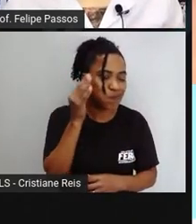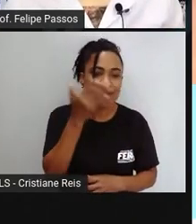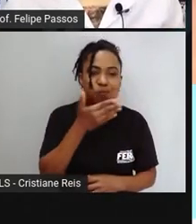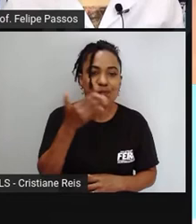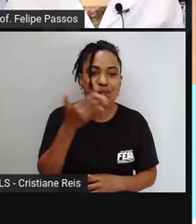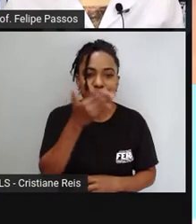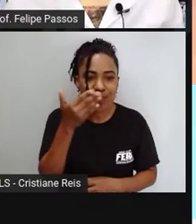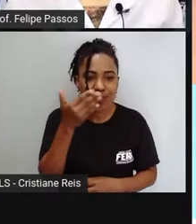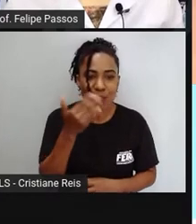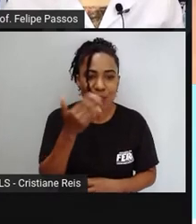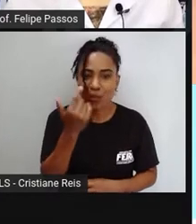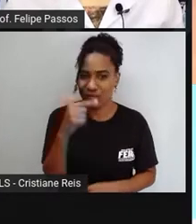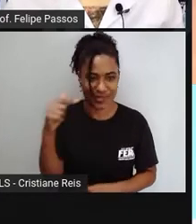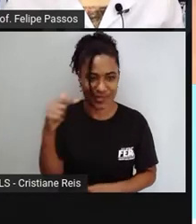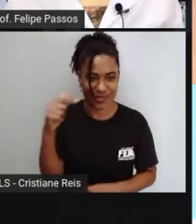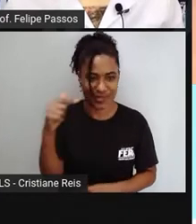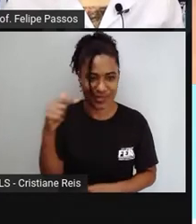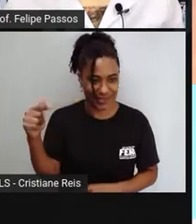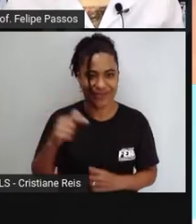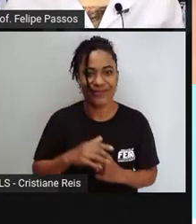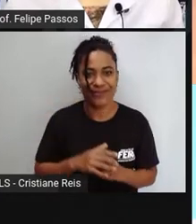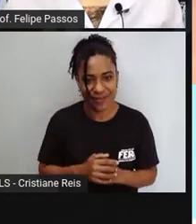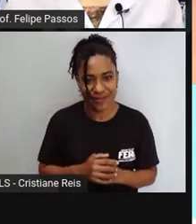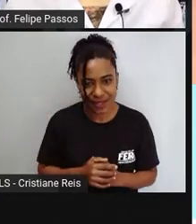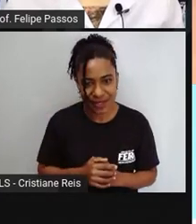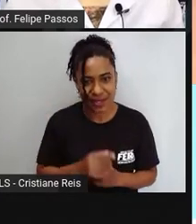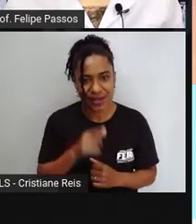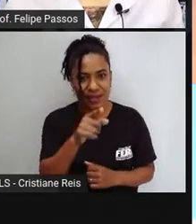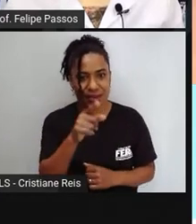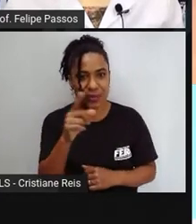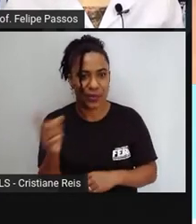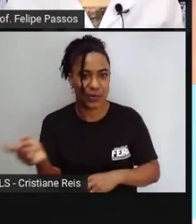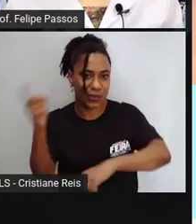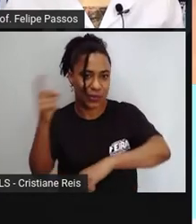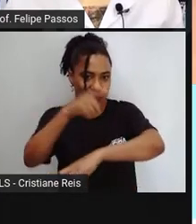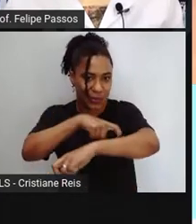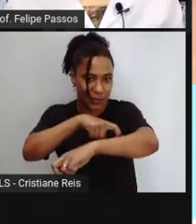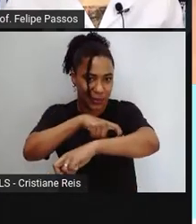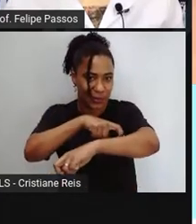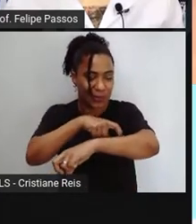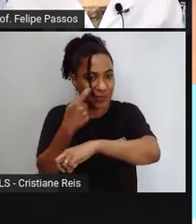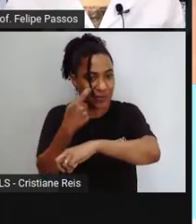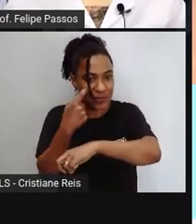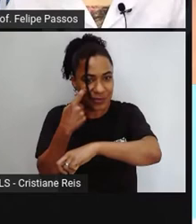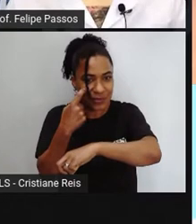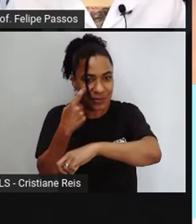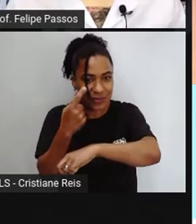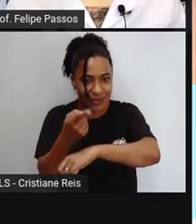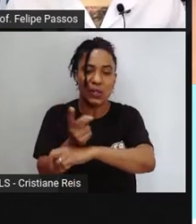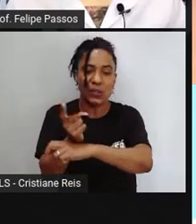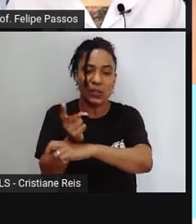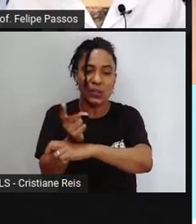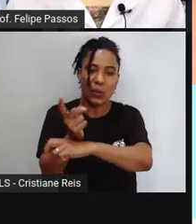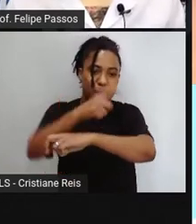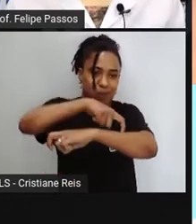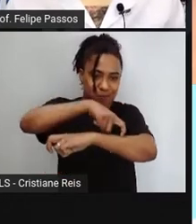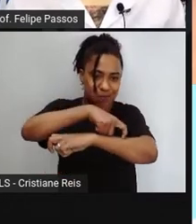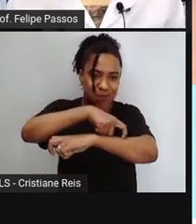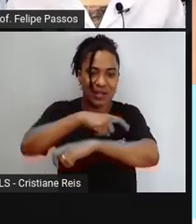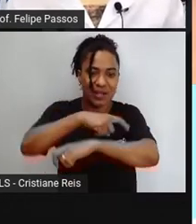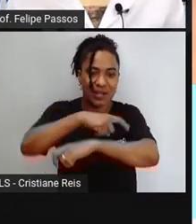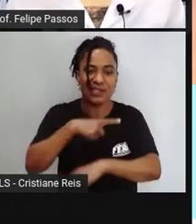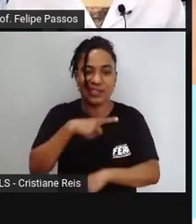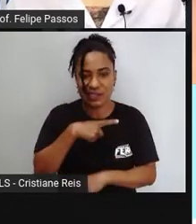exemplo, essa pessoa acabou de ser ferroada. Então, aqui no lugar vai ter inchaço, vai ter dor.